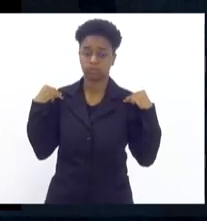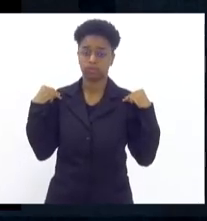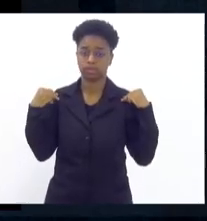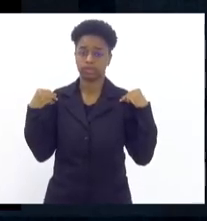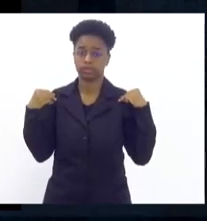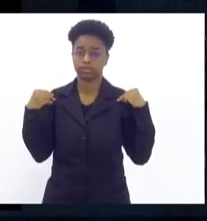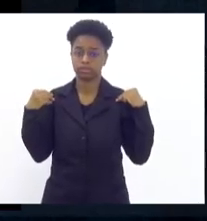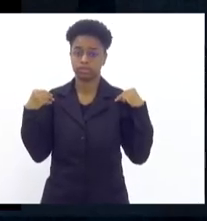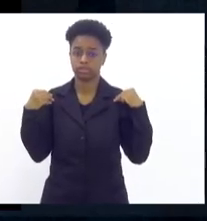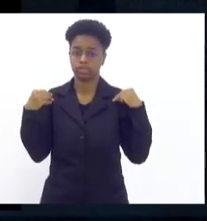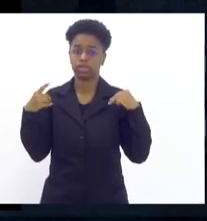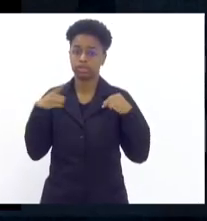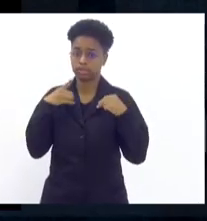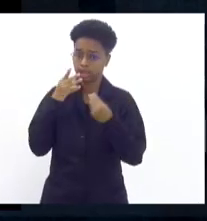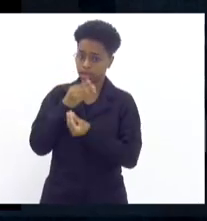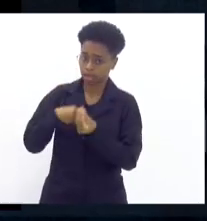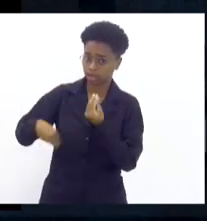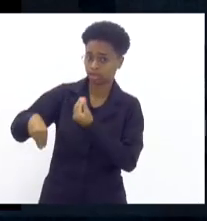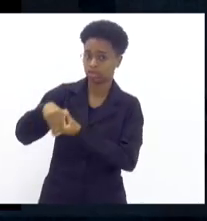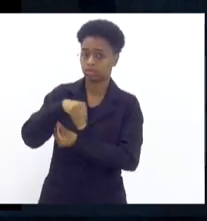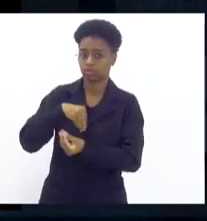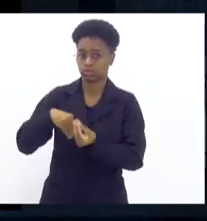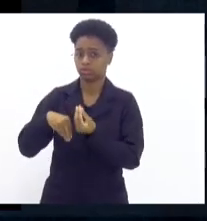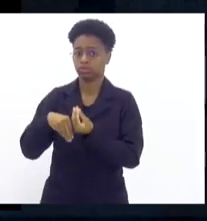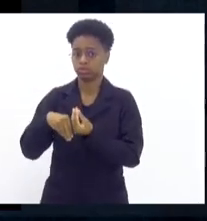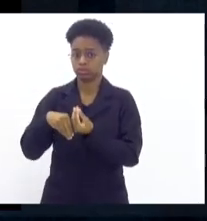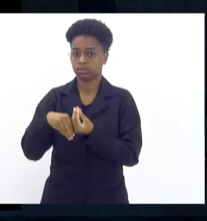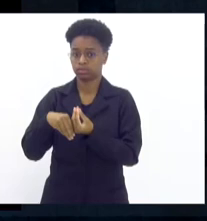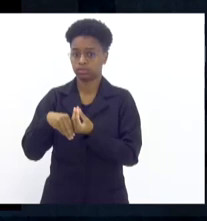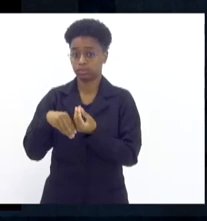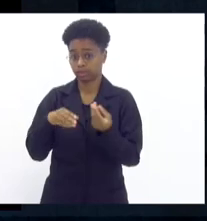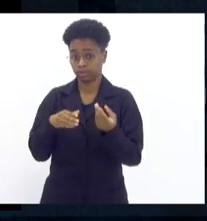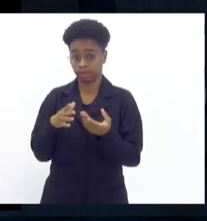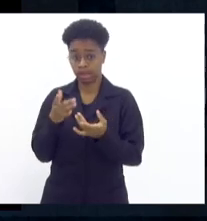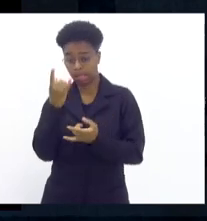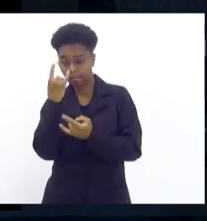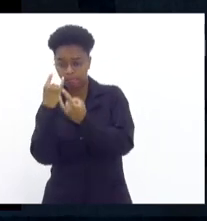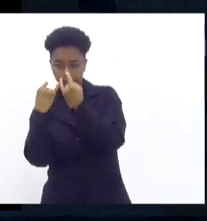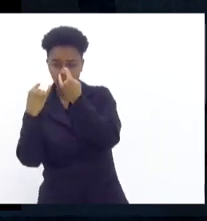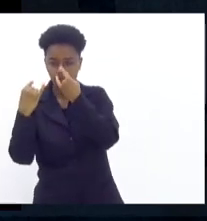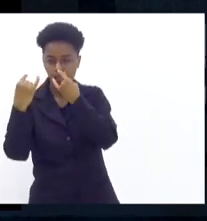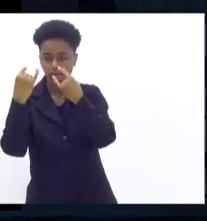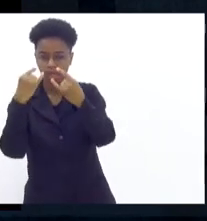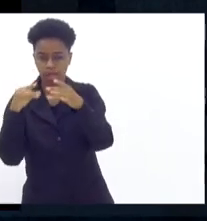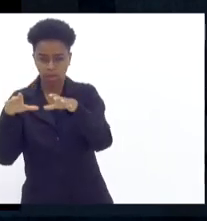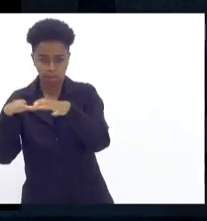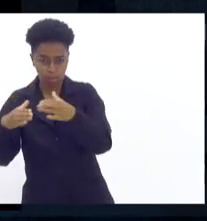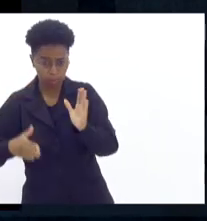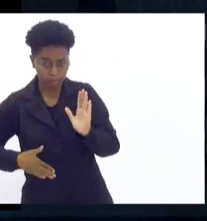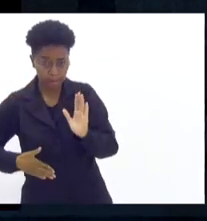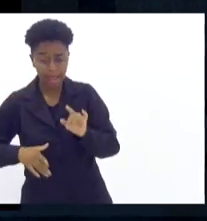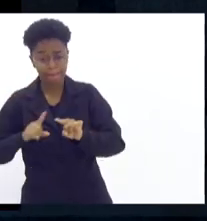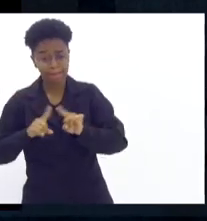envolvidos, caem no canto da sereia, e, às vezes, o caminhão nem foi lá para dentro,